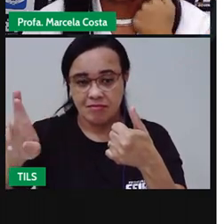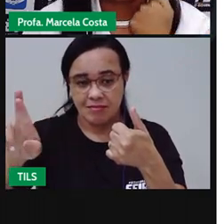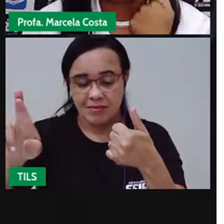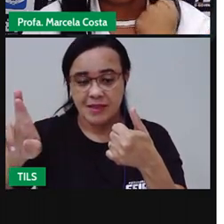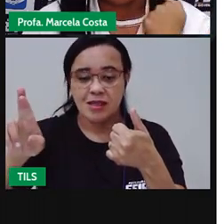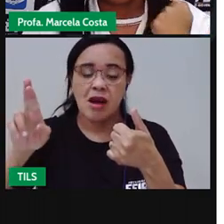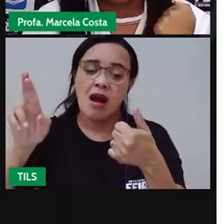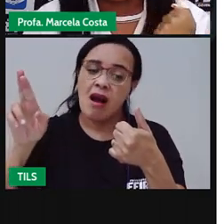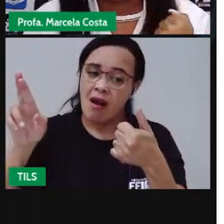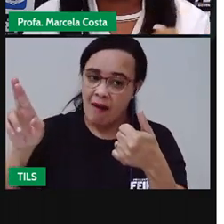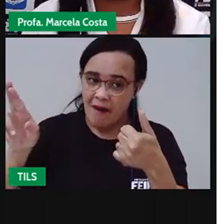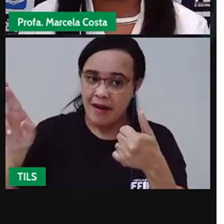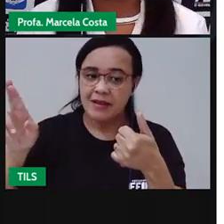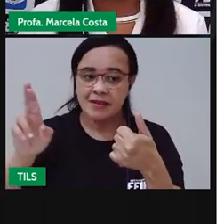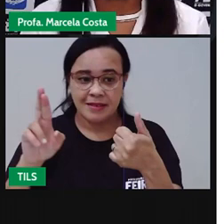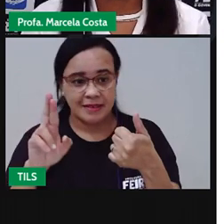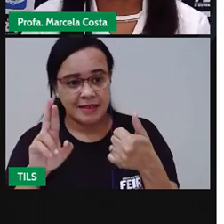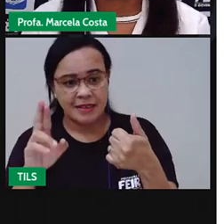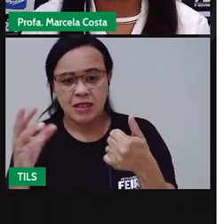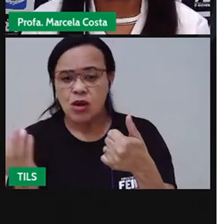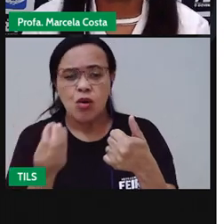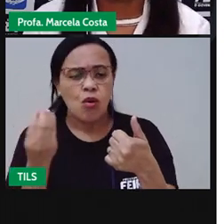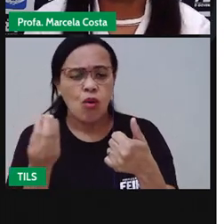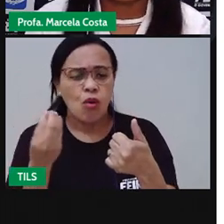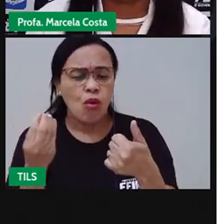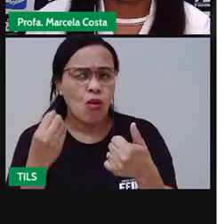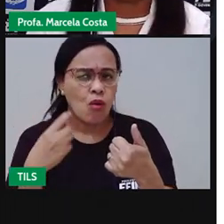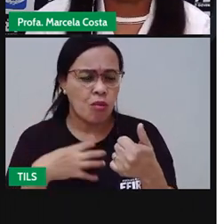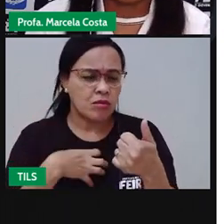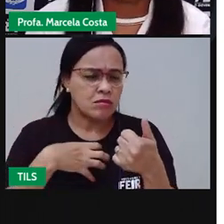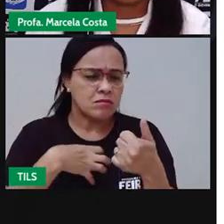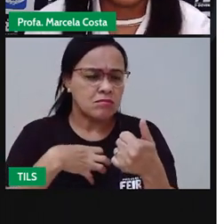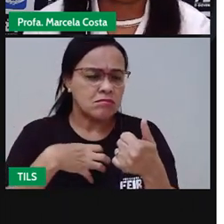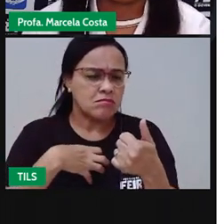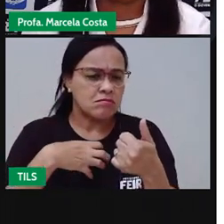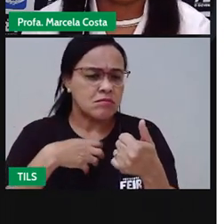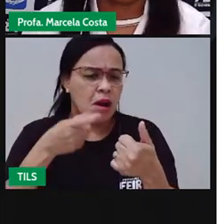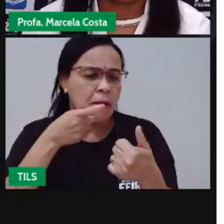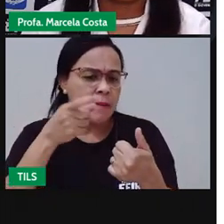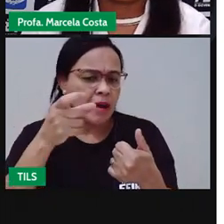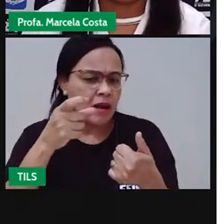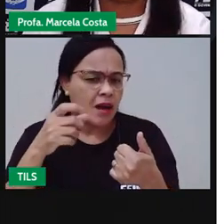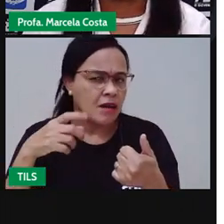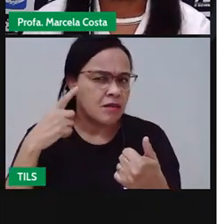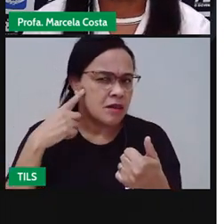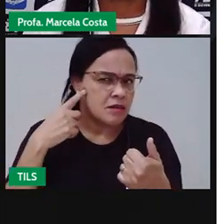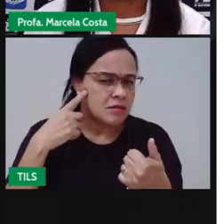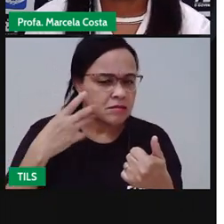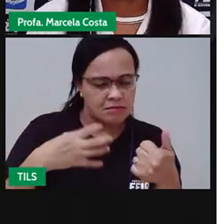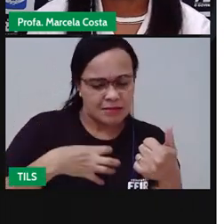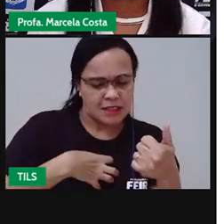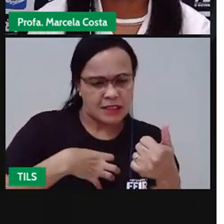Qual o som inicial que você escuta quando fala a palavra polegar?